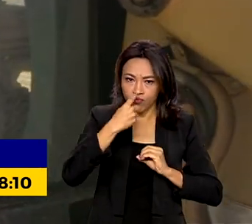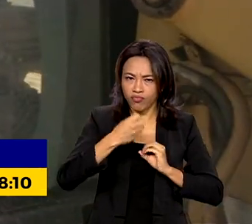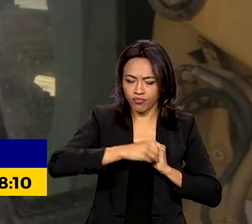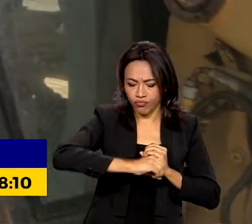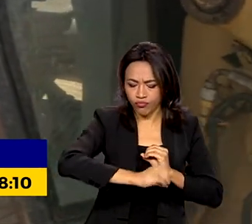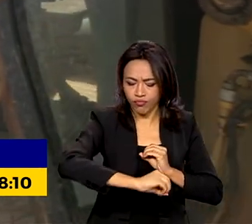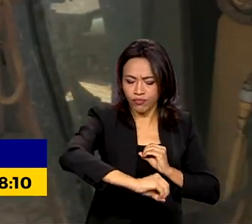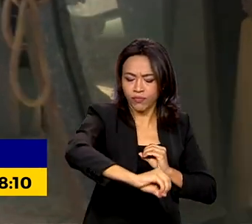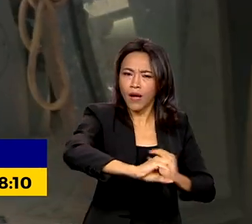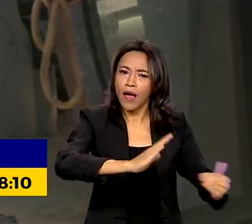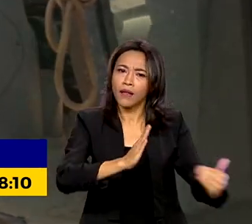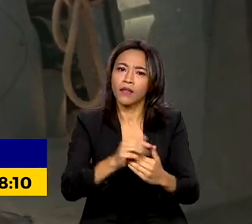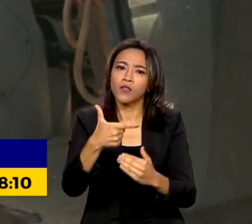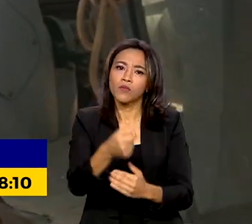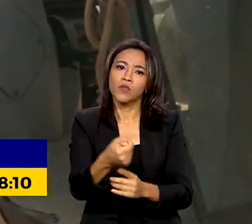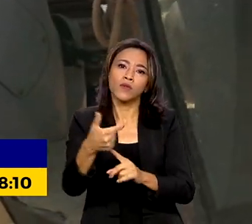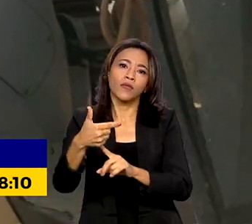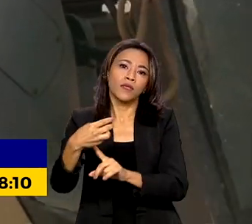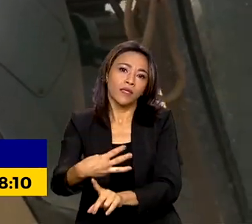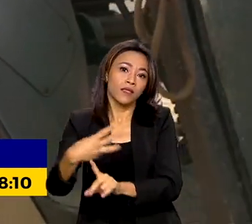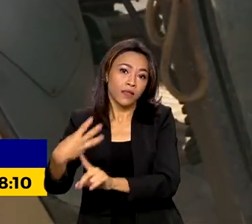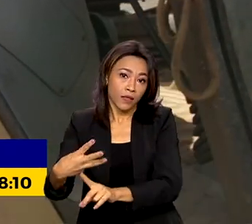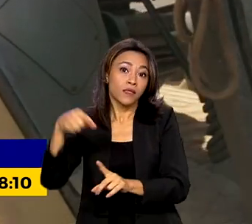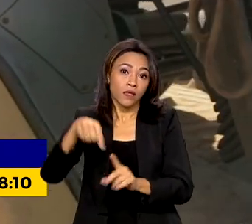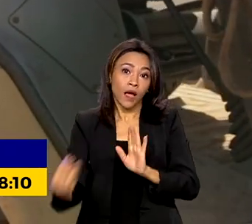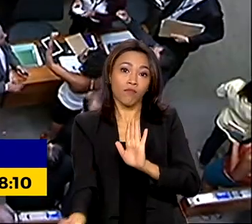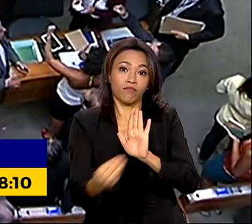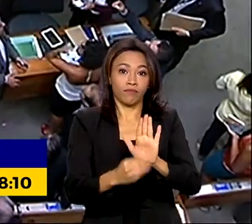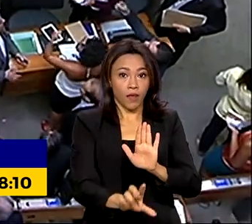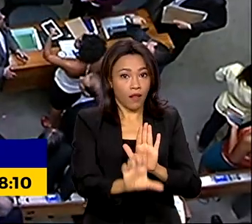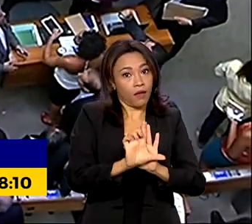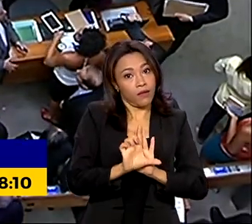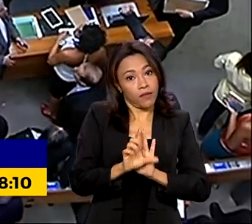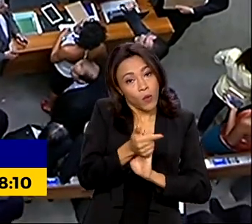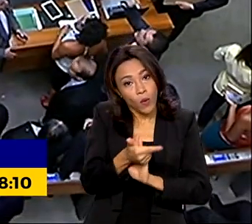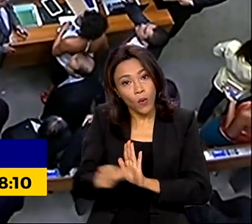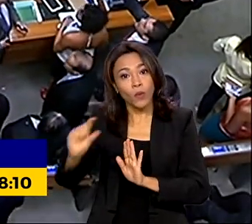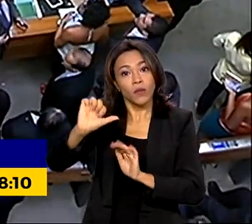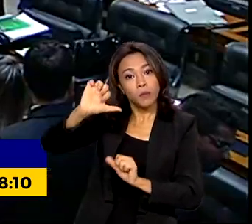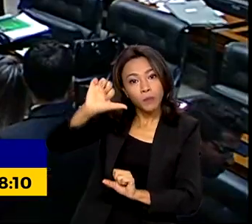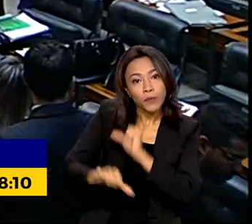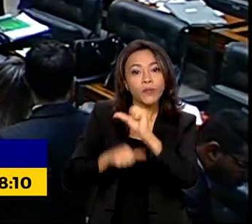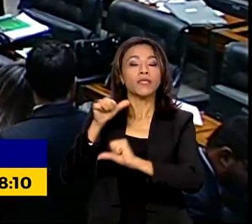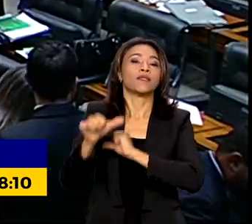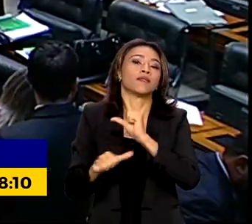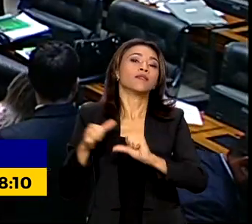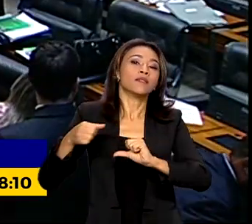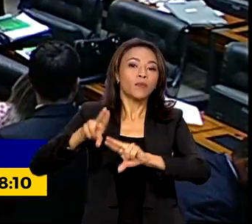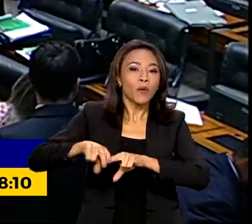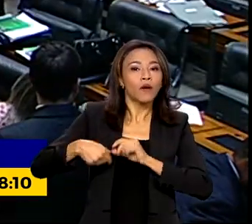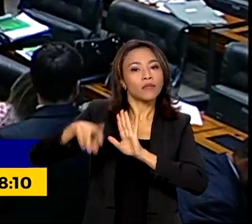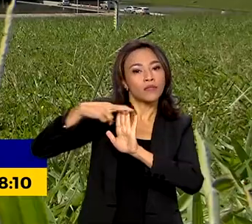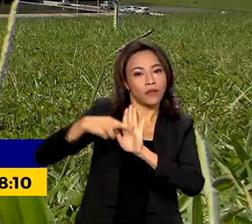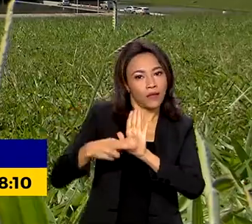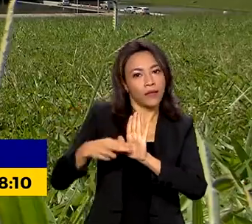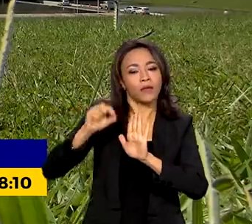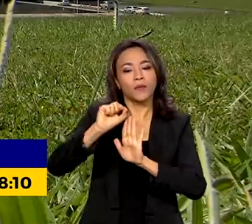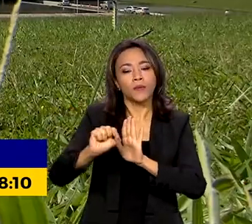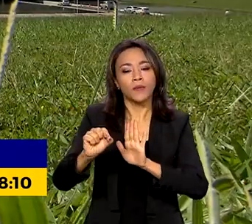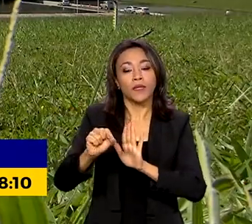2033, conforme previsto em lei. Outra mudança estabelecida pelas regulamentações